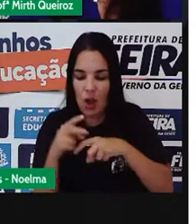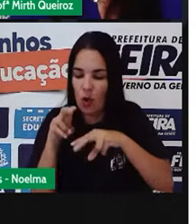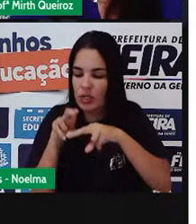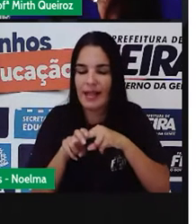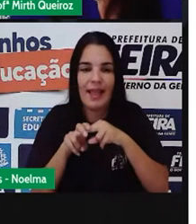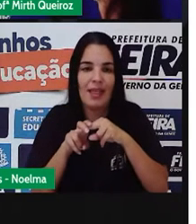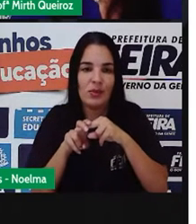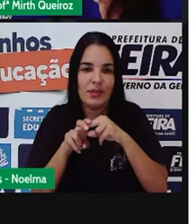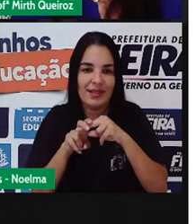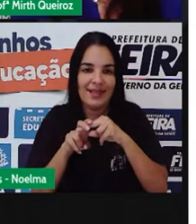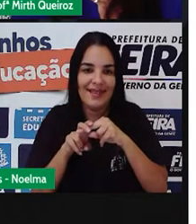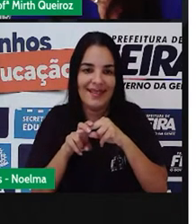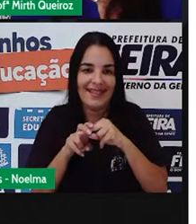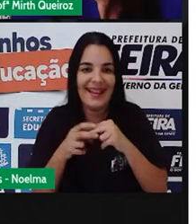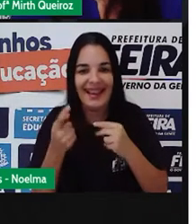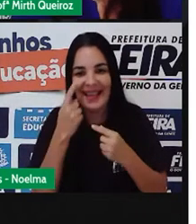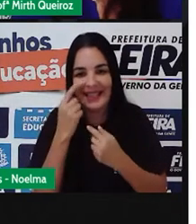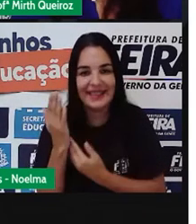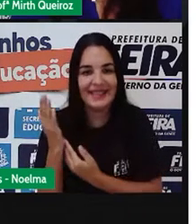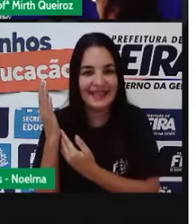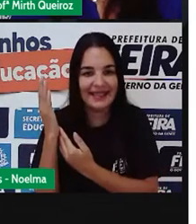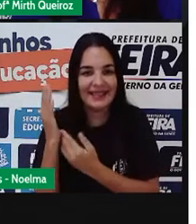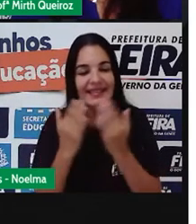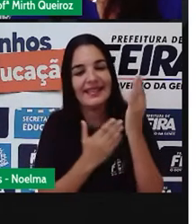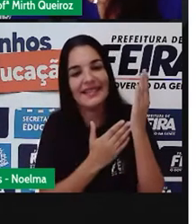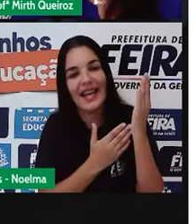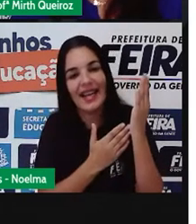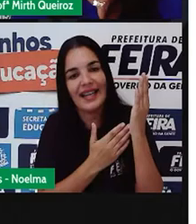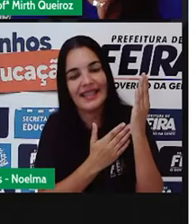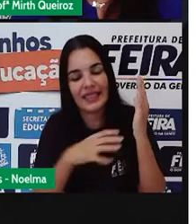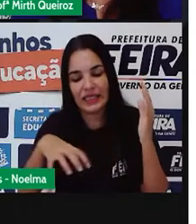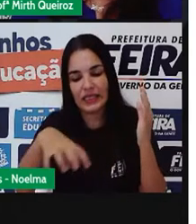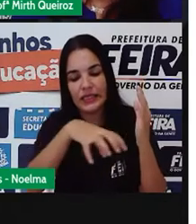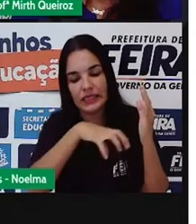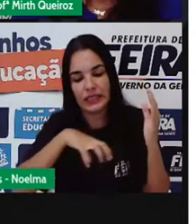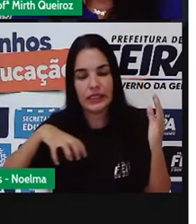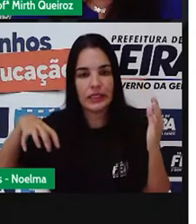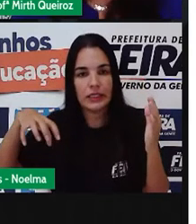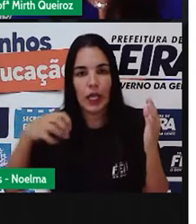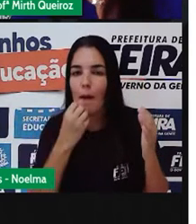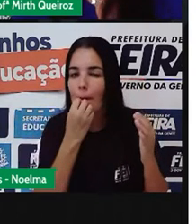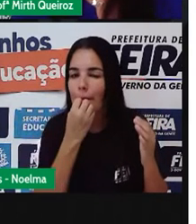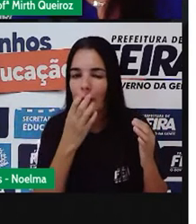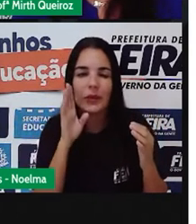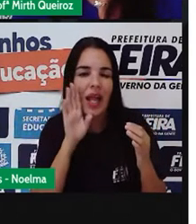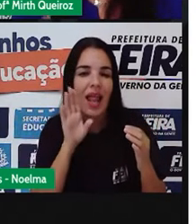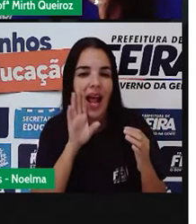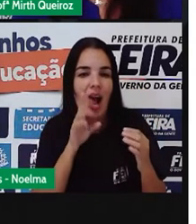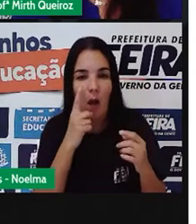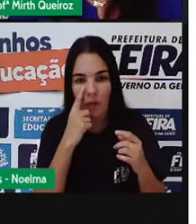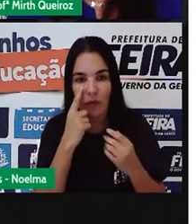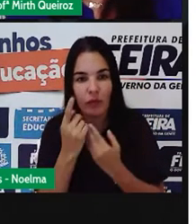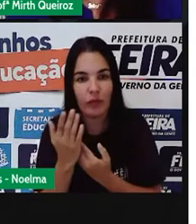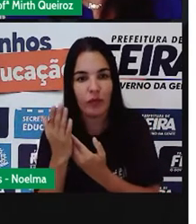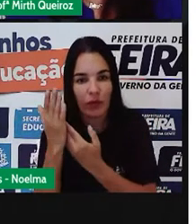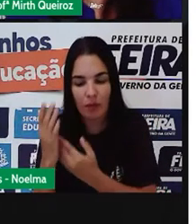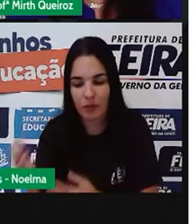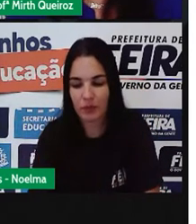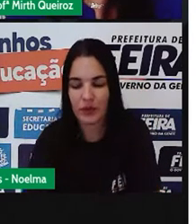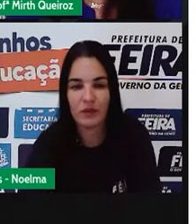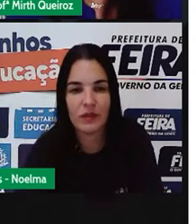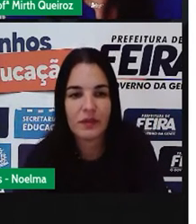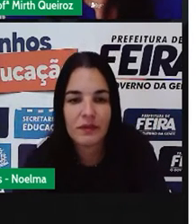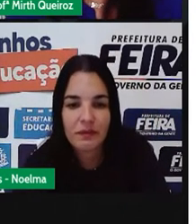porém sentados, que é o caso aqui dessa brincadeira escravo de Jó, que é muito legal. Observem só.